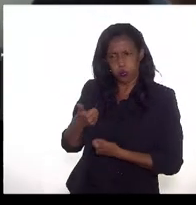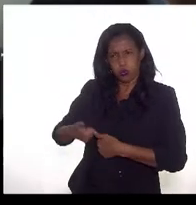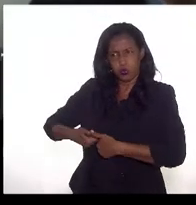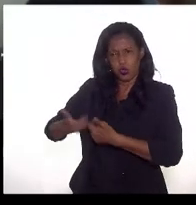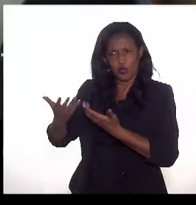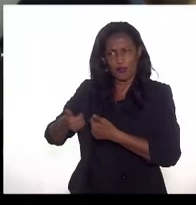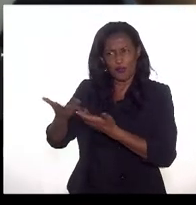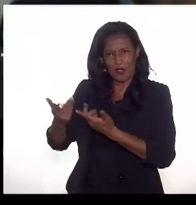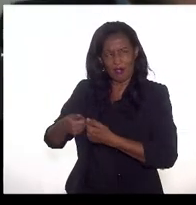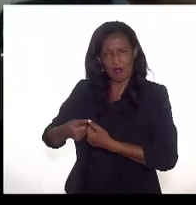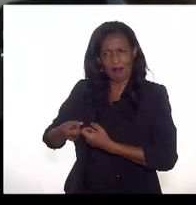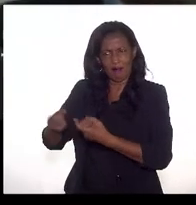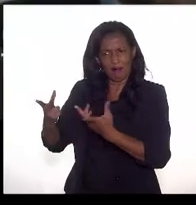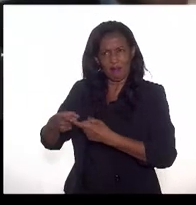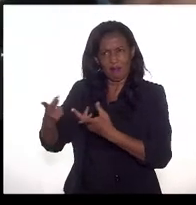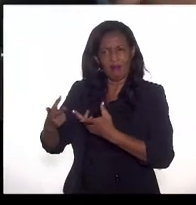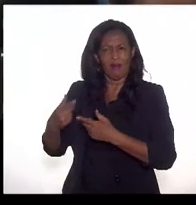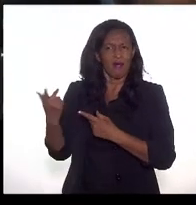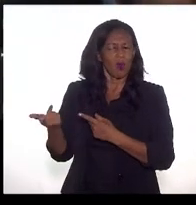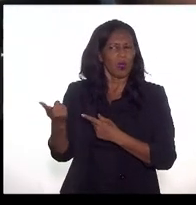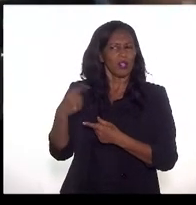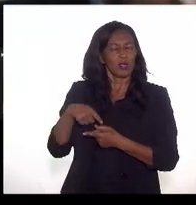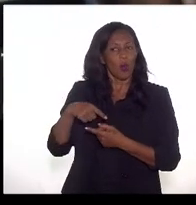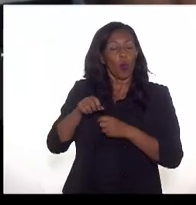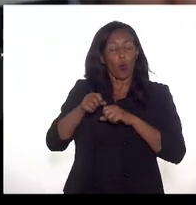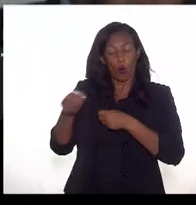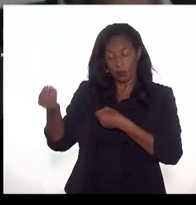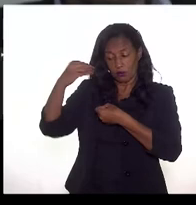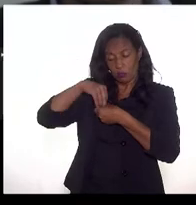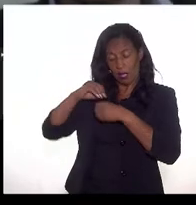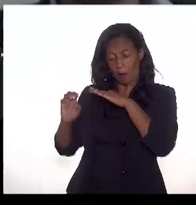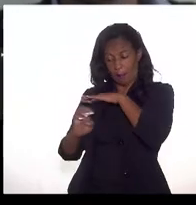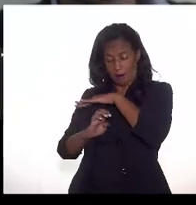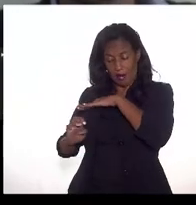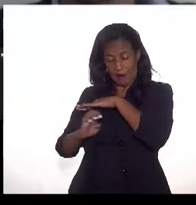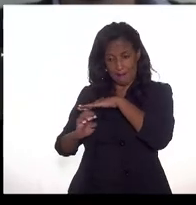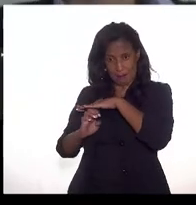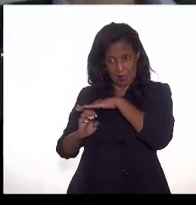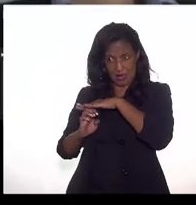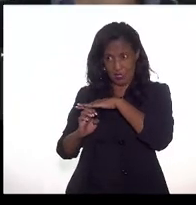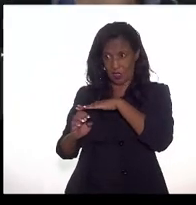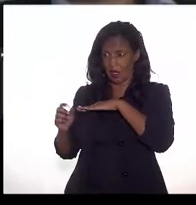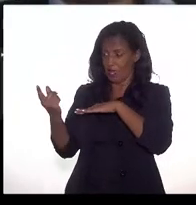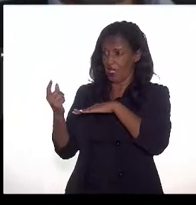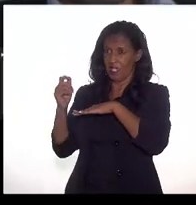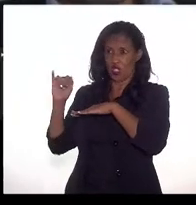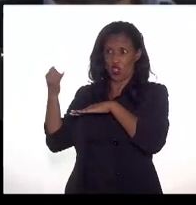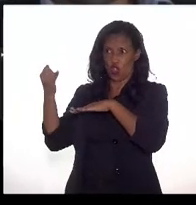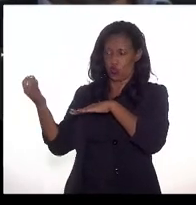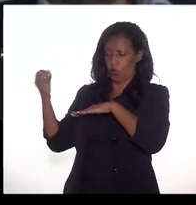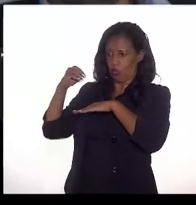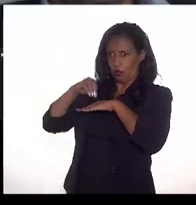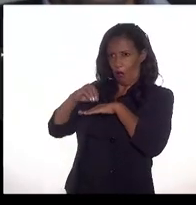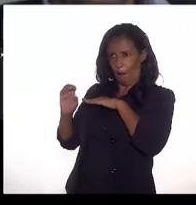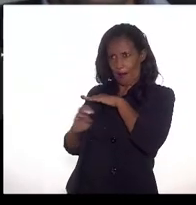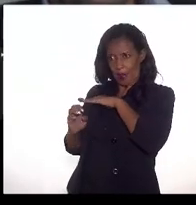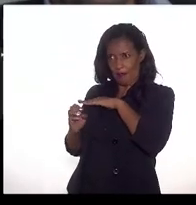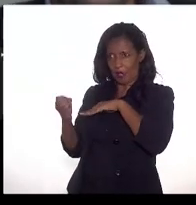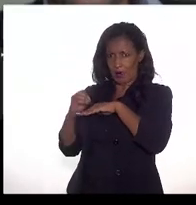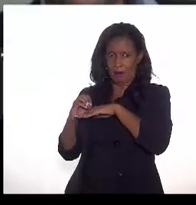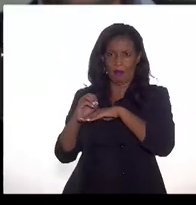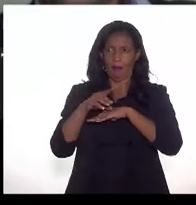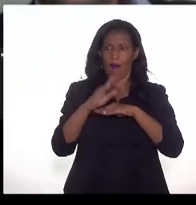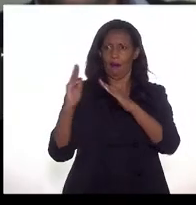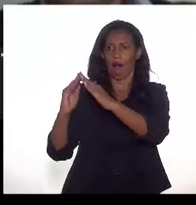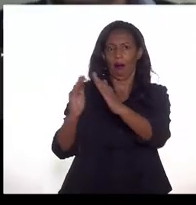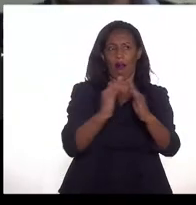se fosse uma commodity. E quando vende para a distribuidora, distribuidora vai repassar esse preço de venda para o consumidor. Então, na verdade,